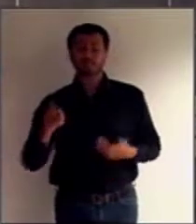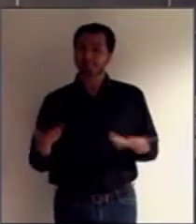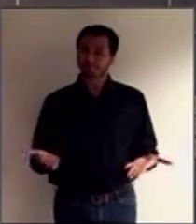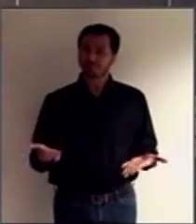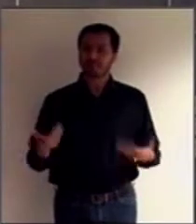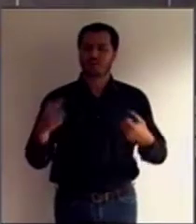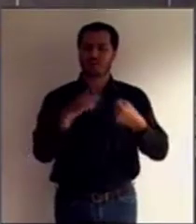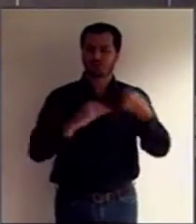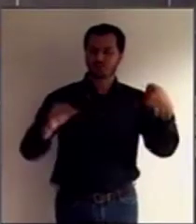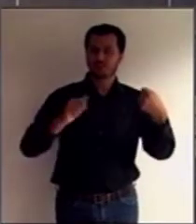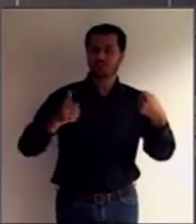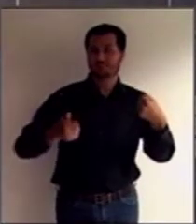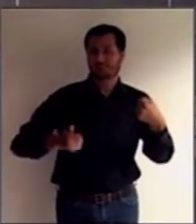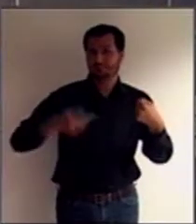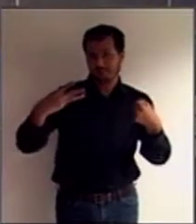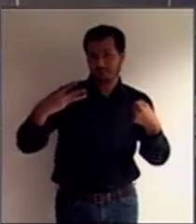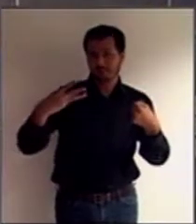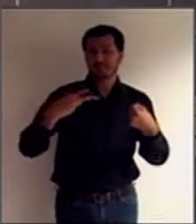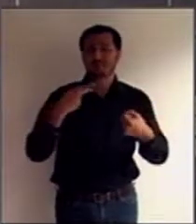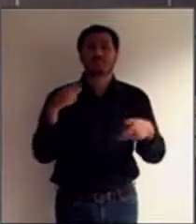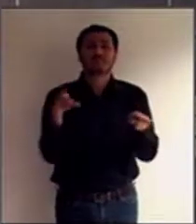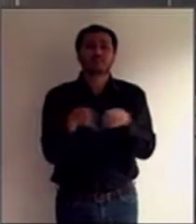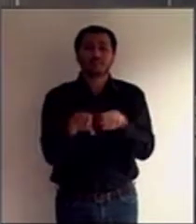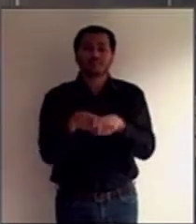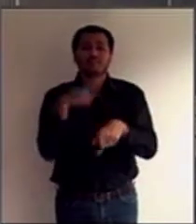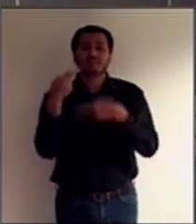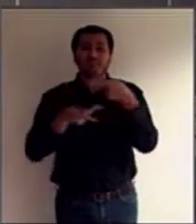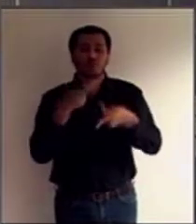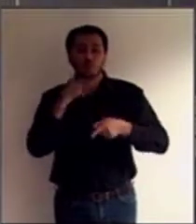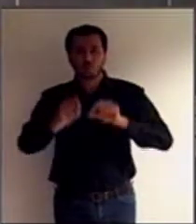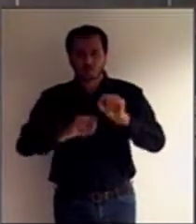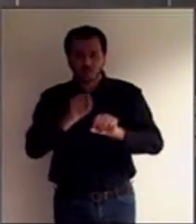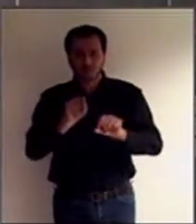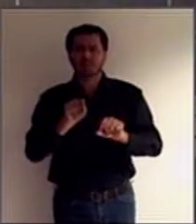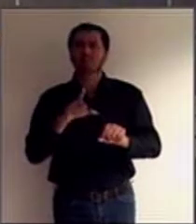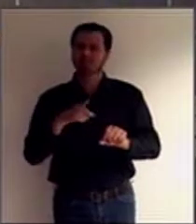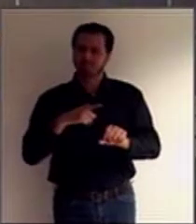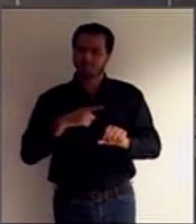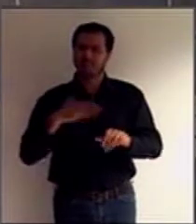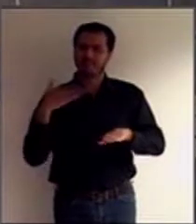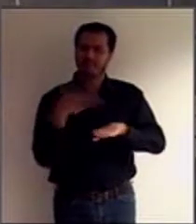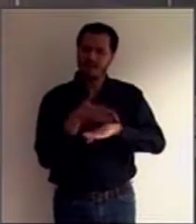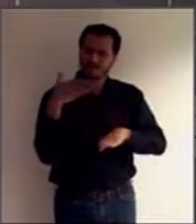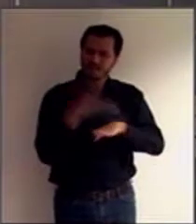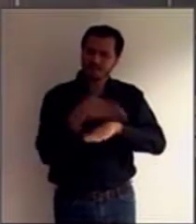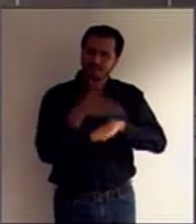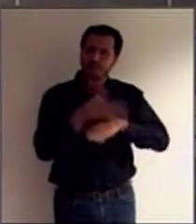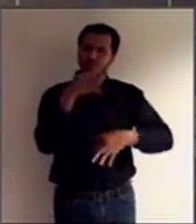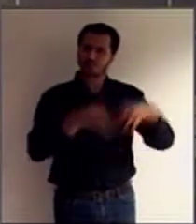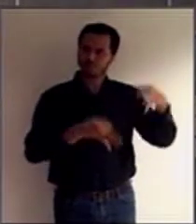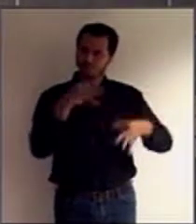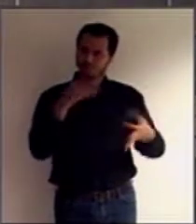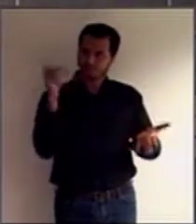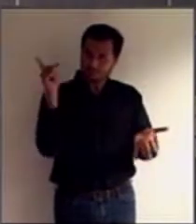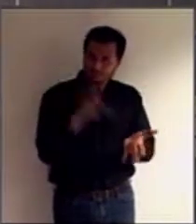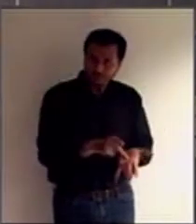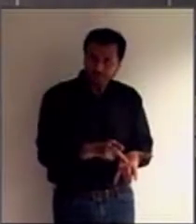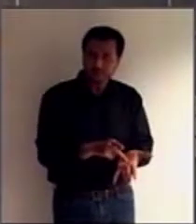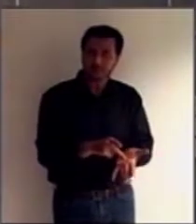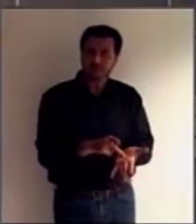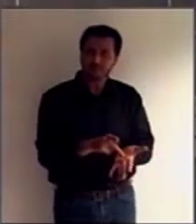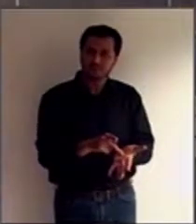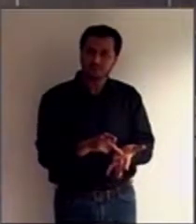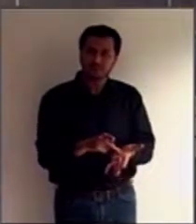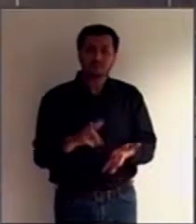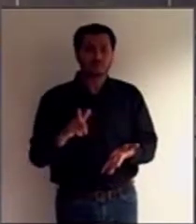ele trata do efetivo acesso à justiça, que Kazuo Otanabe, de